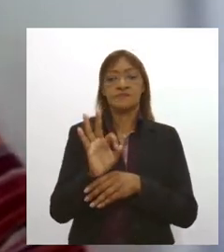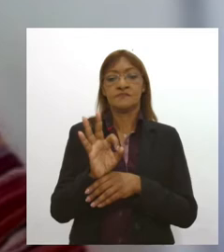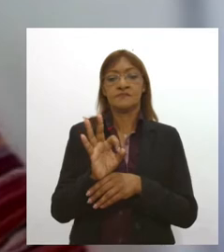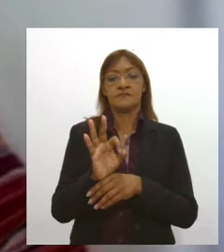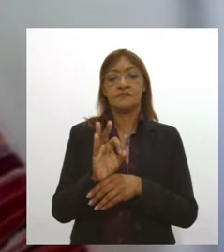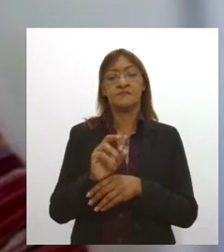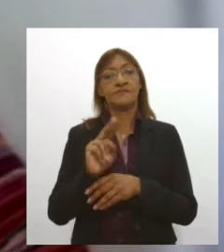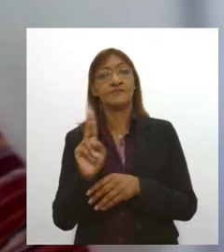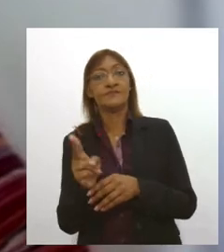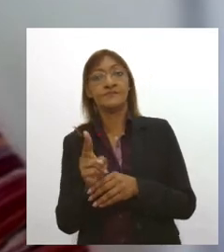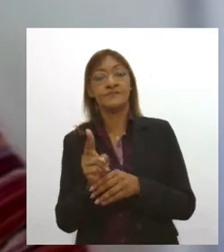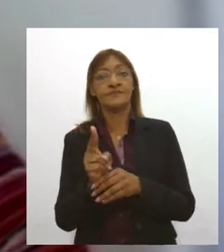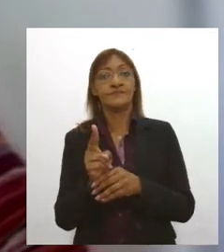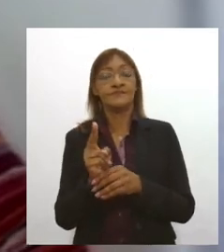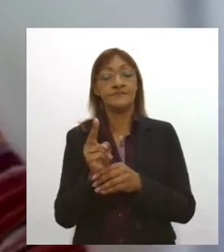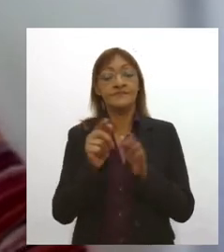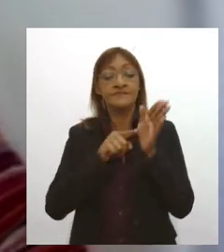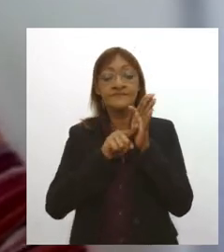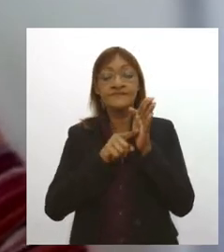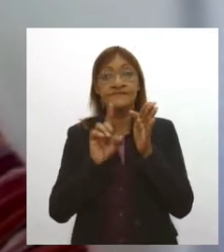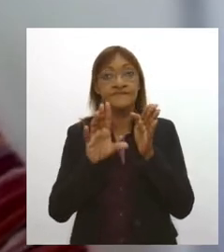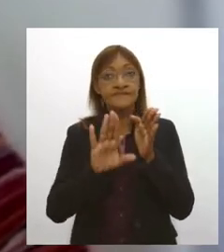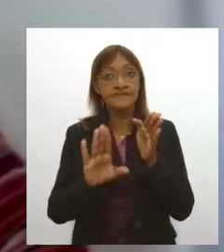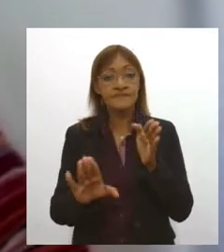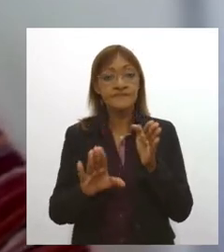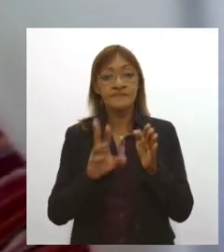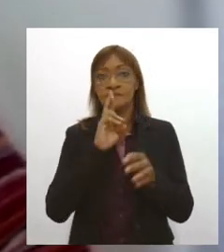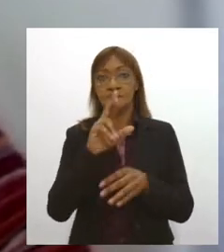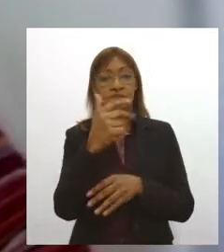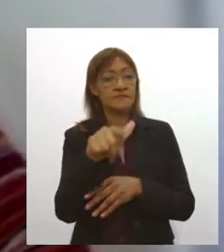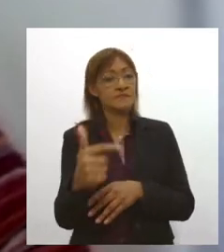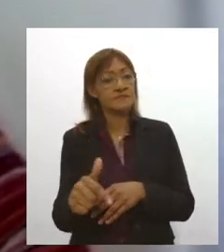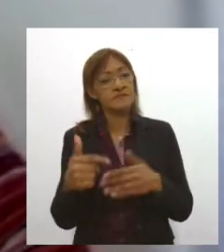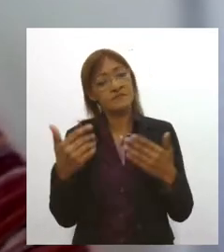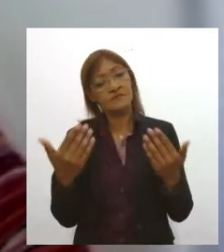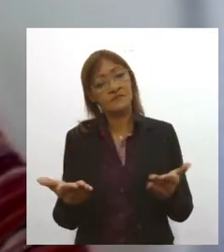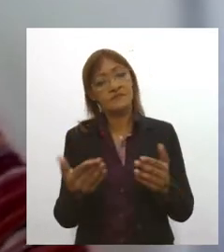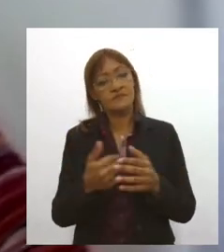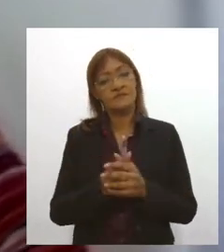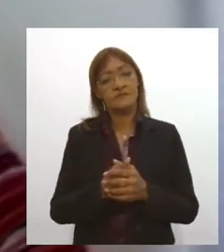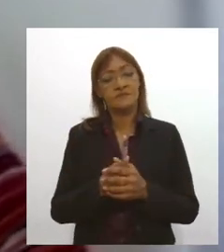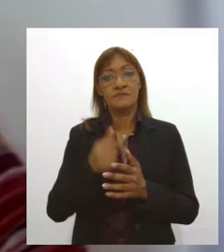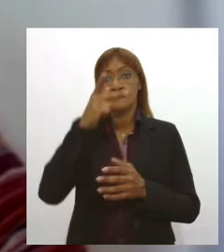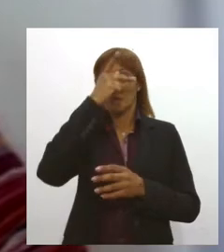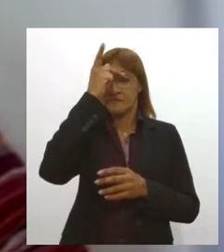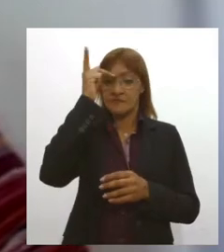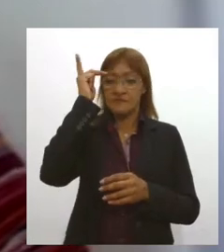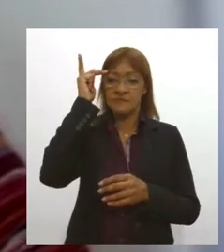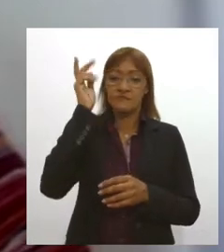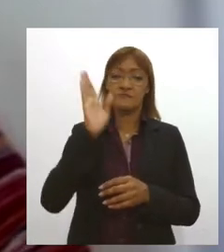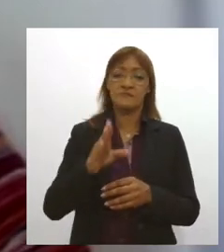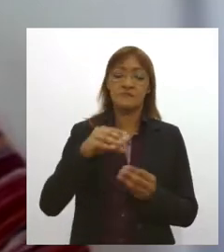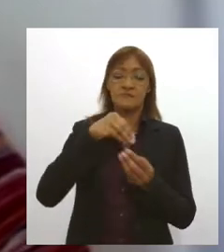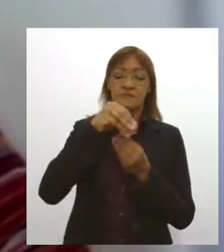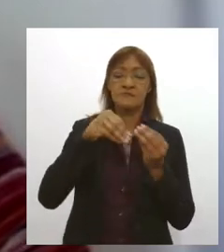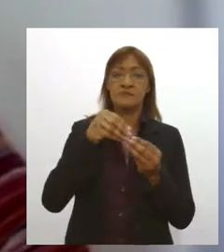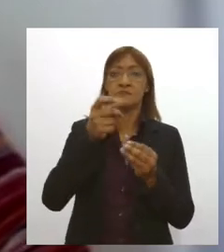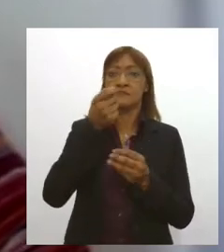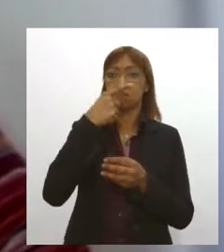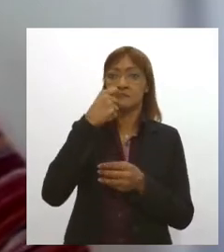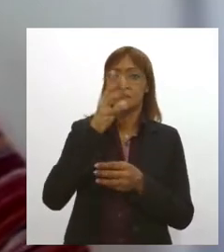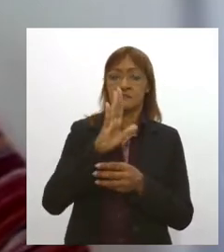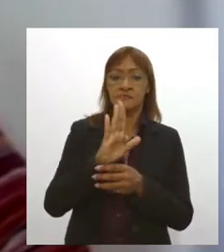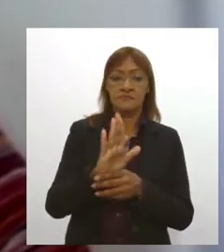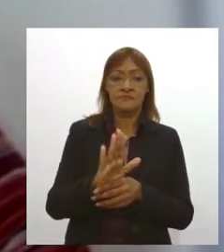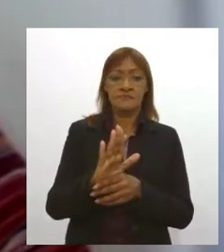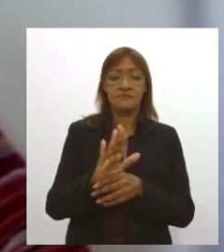estão em fase de desenvolvimento, sem respostas ainda. Então, no caso de pacientes que fizeram uso do coquetel, a recomendação